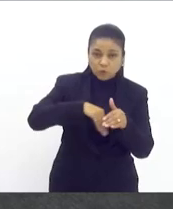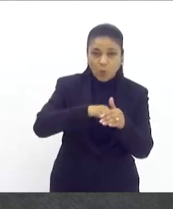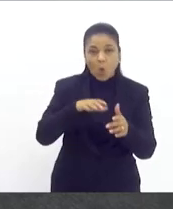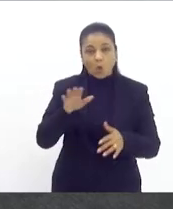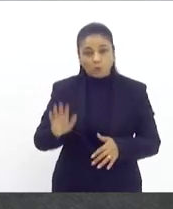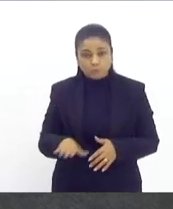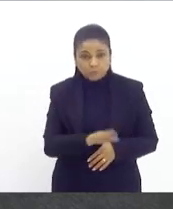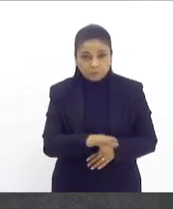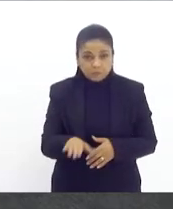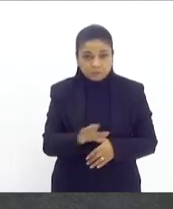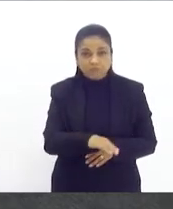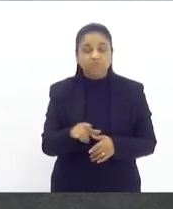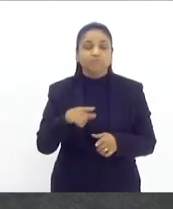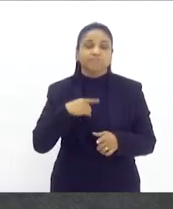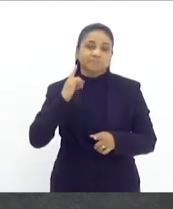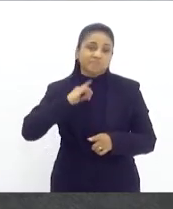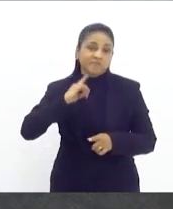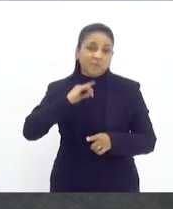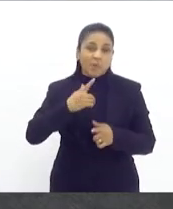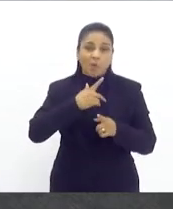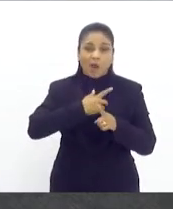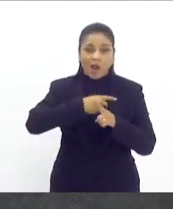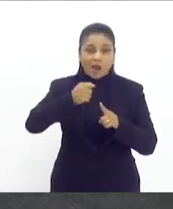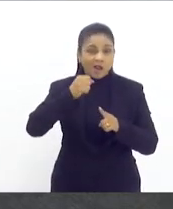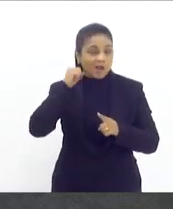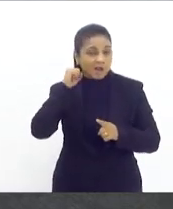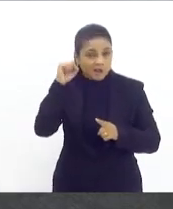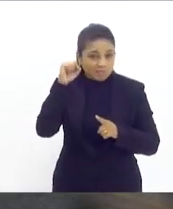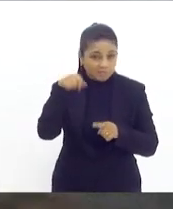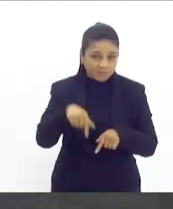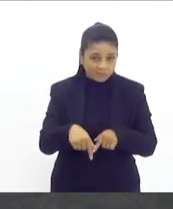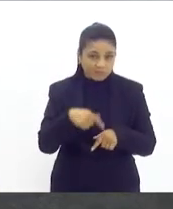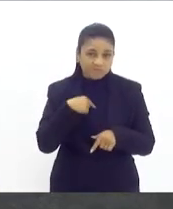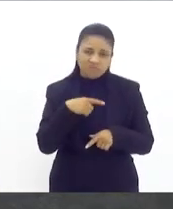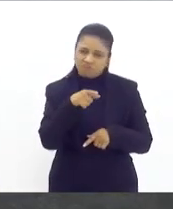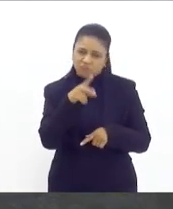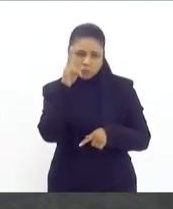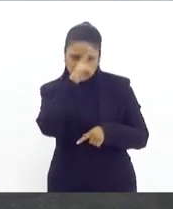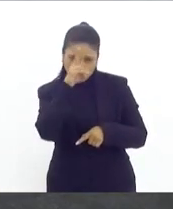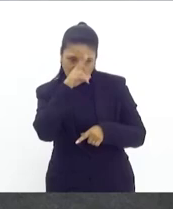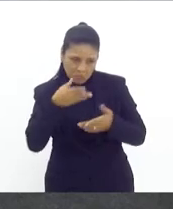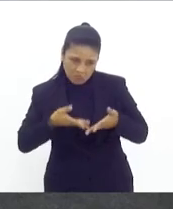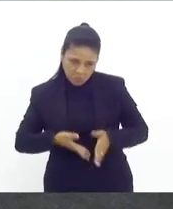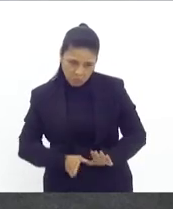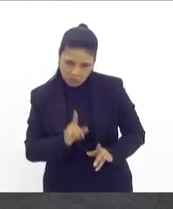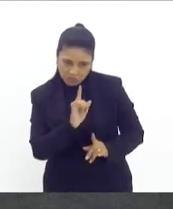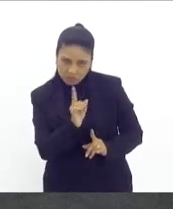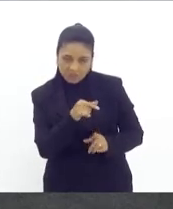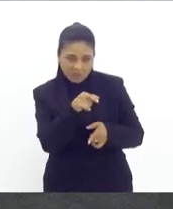Flamengo foi década campeão. V. Exª não lembra, porque não era nascido.